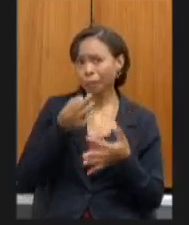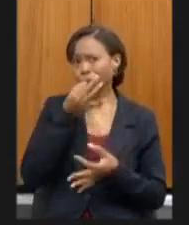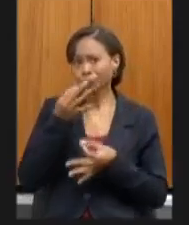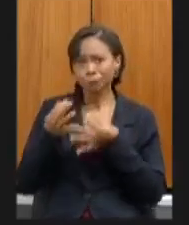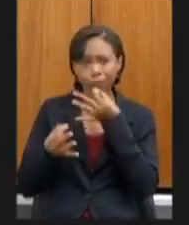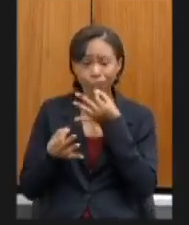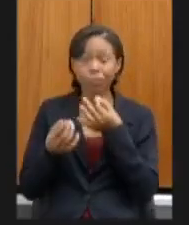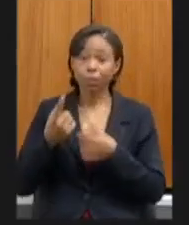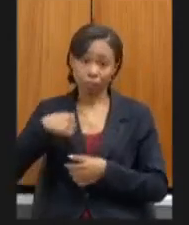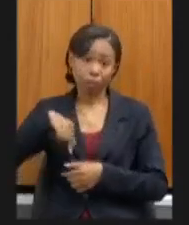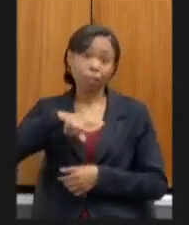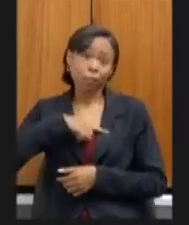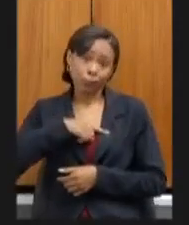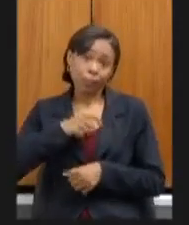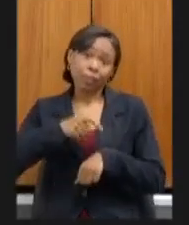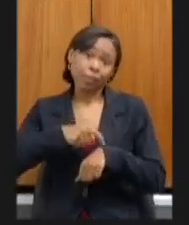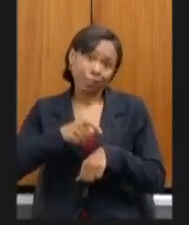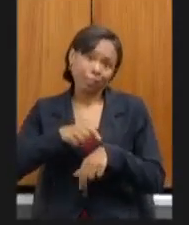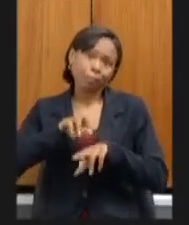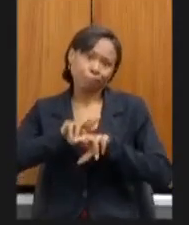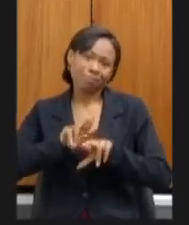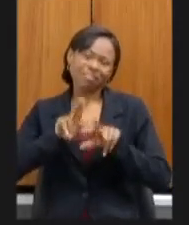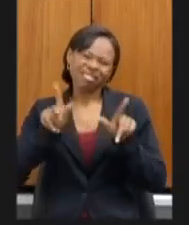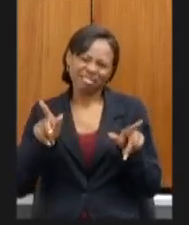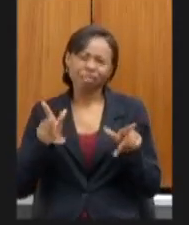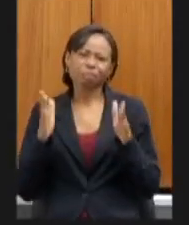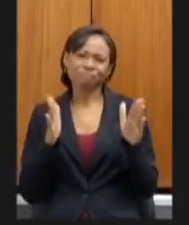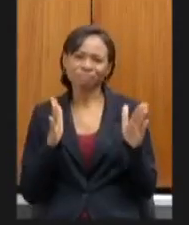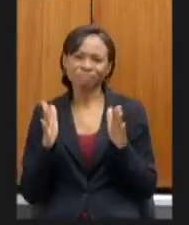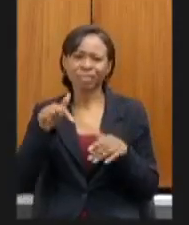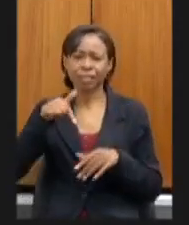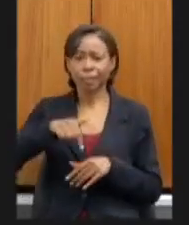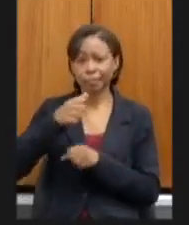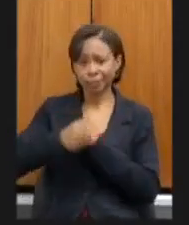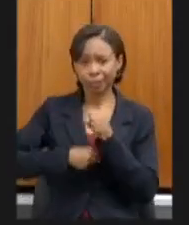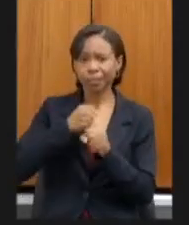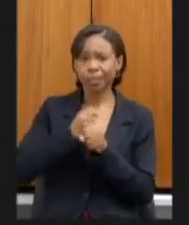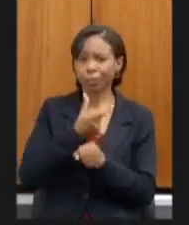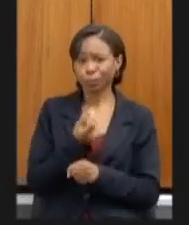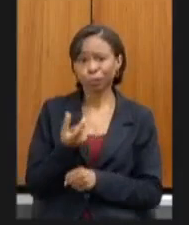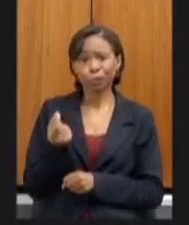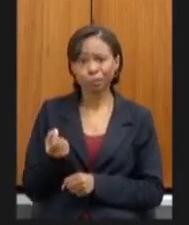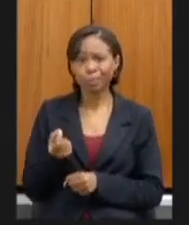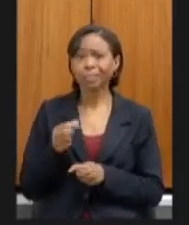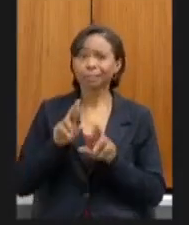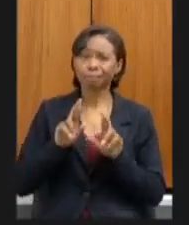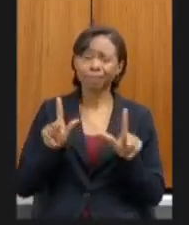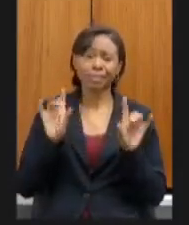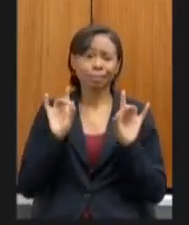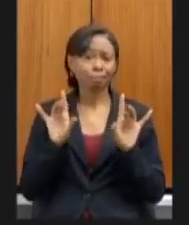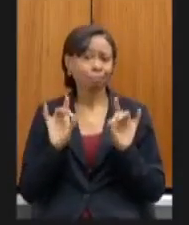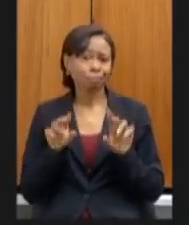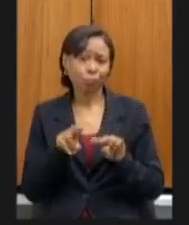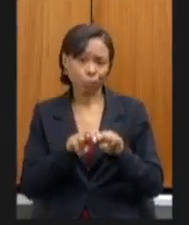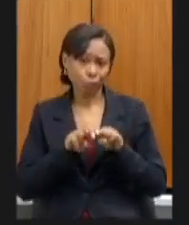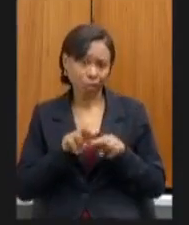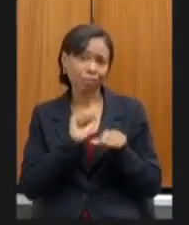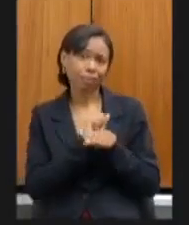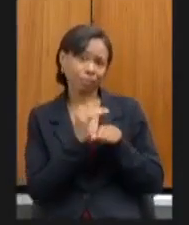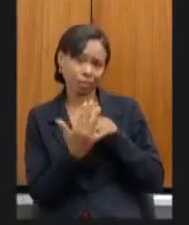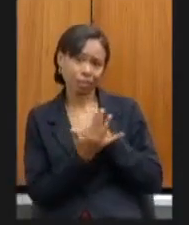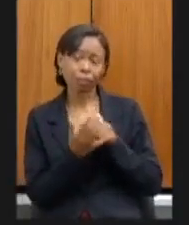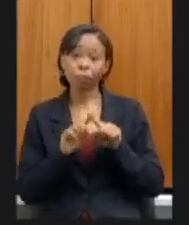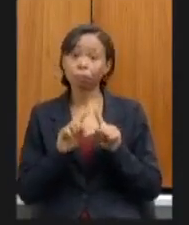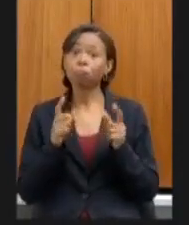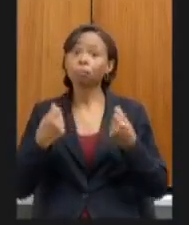dizer que nós estamos de fato num momento muito atípico esse ano foi um ano peculiar em função da pandemia mas a gente